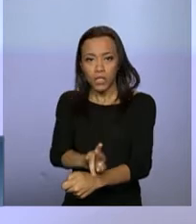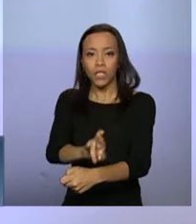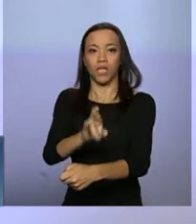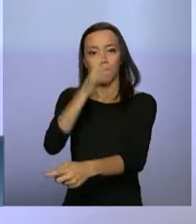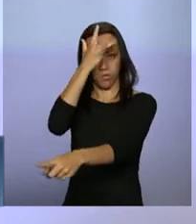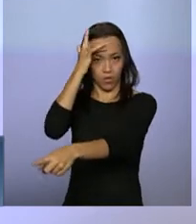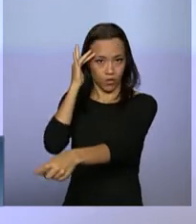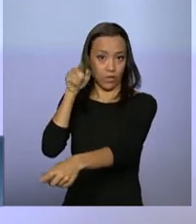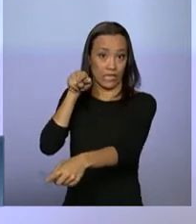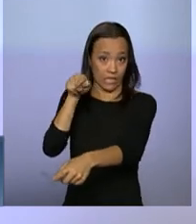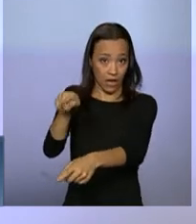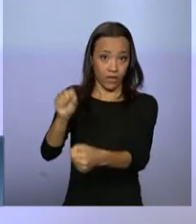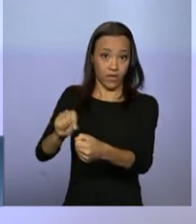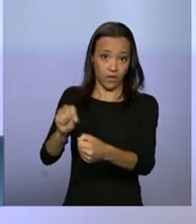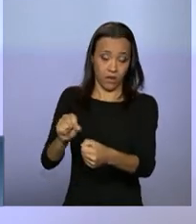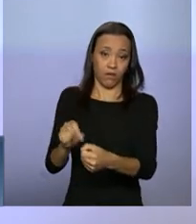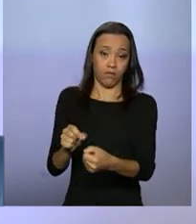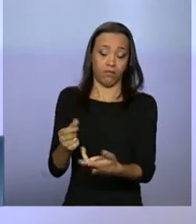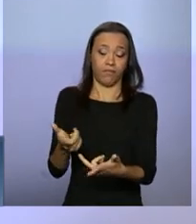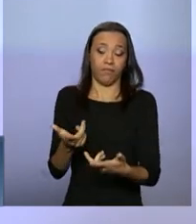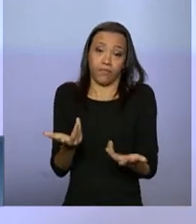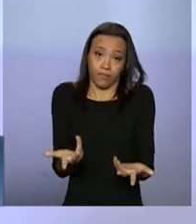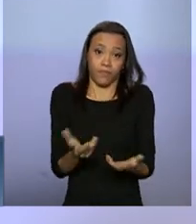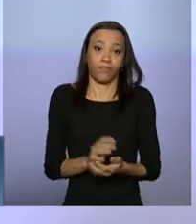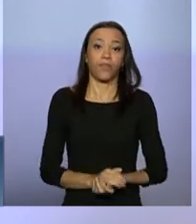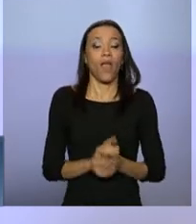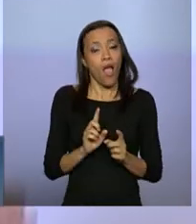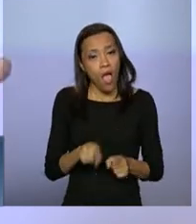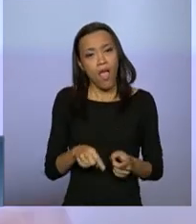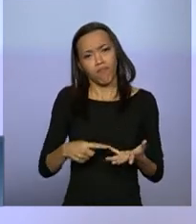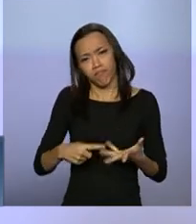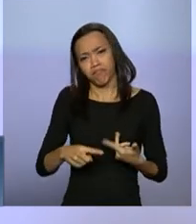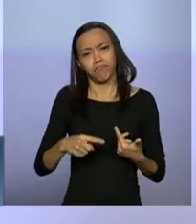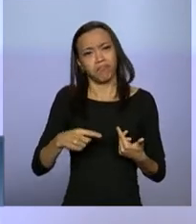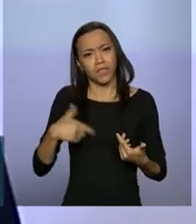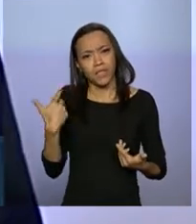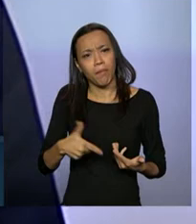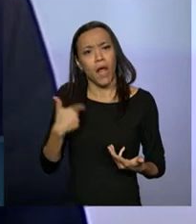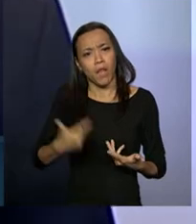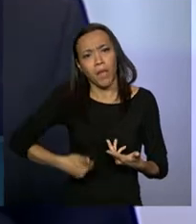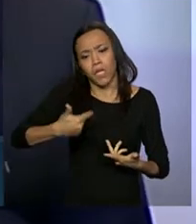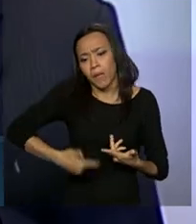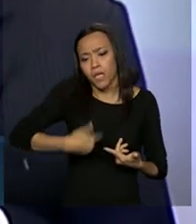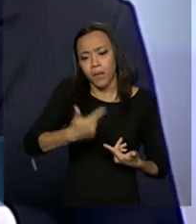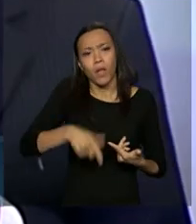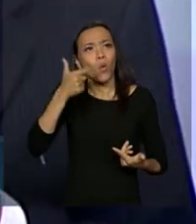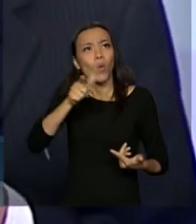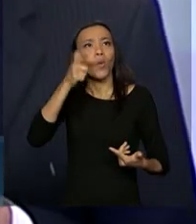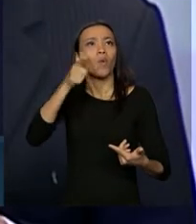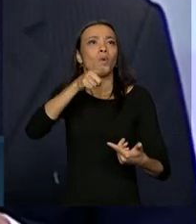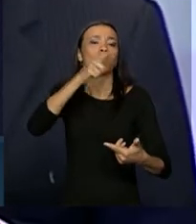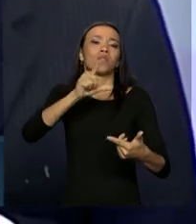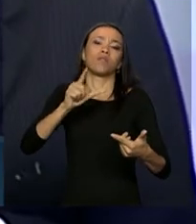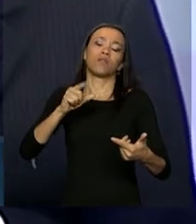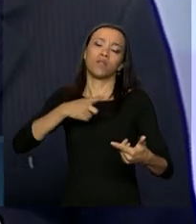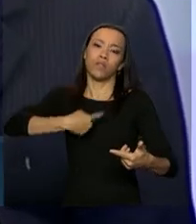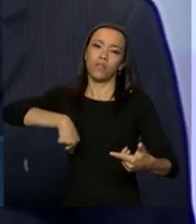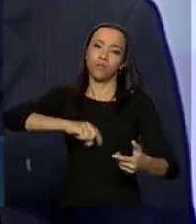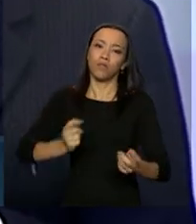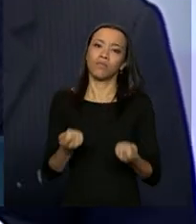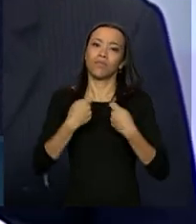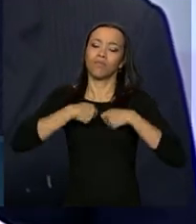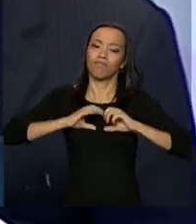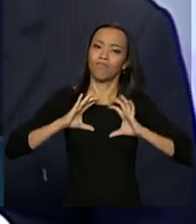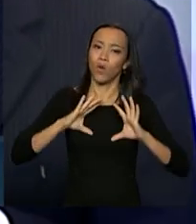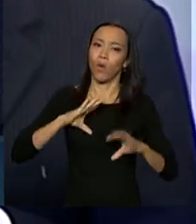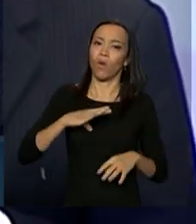feito justiça em Unaí. Então, são essas ações, esses avanços que determinam e que nos encorajam a